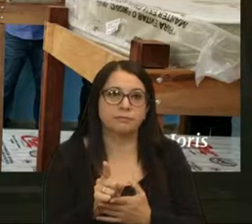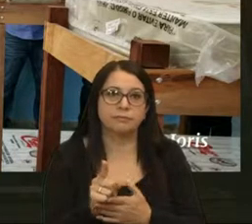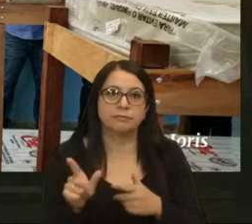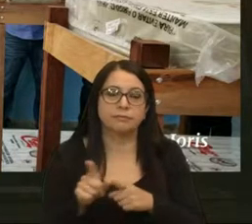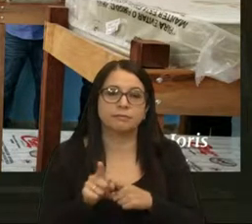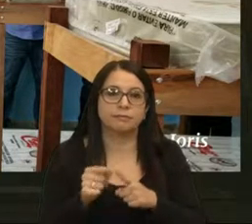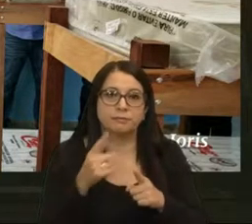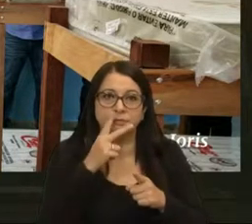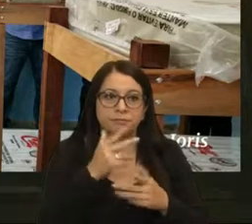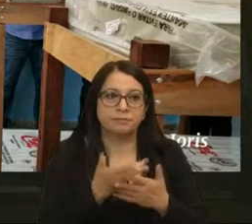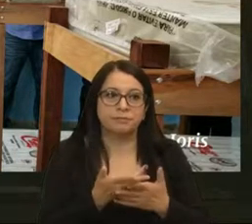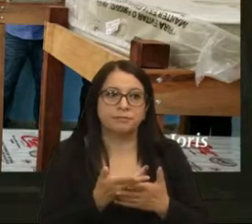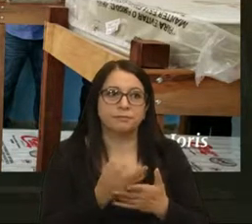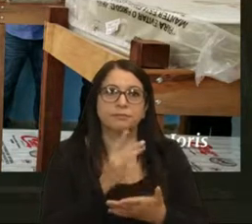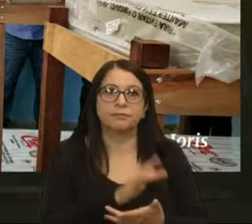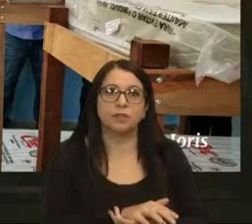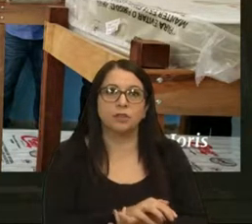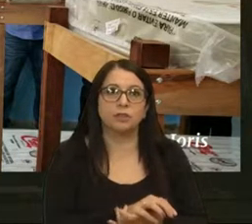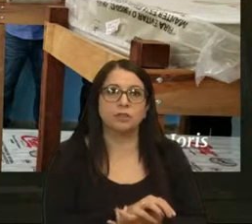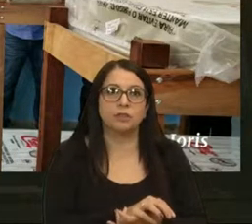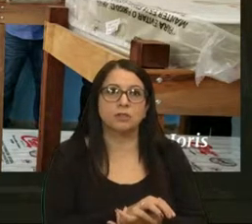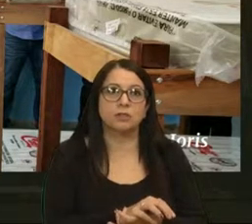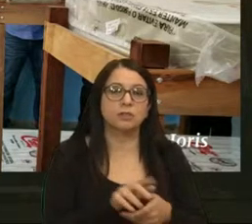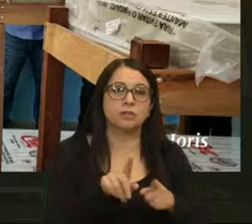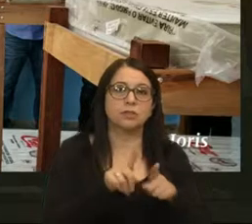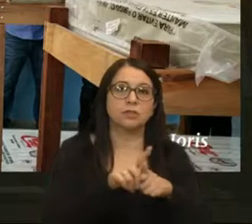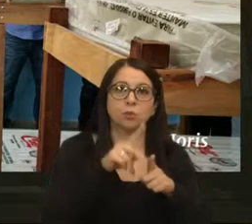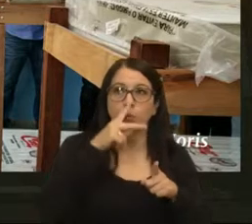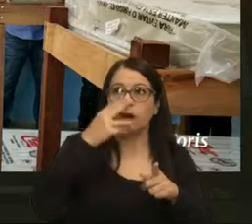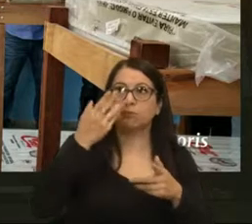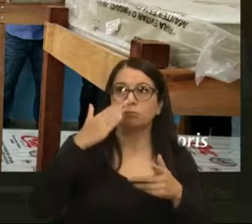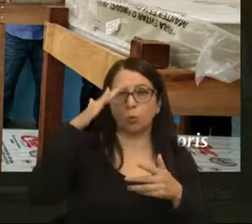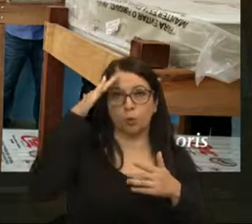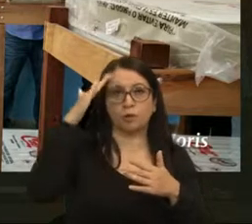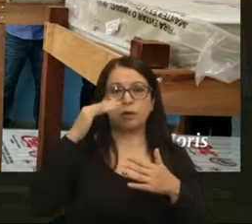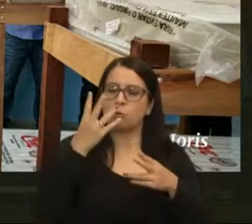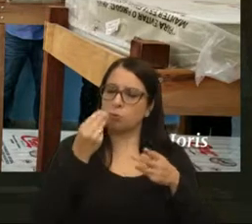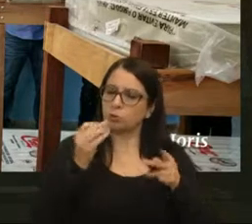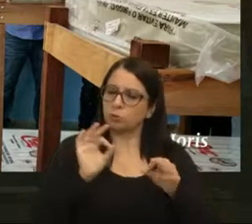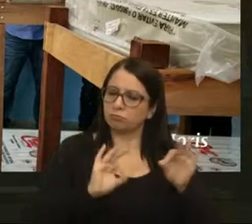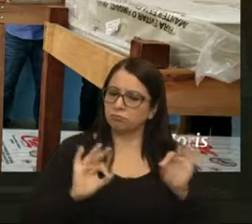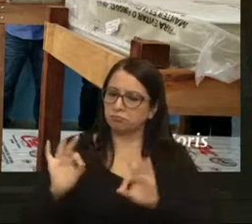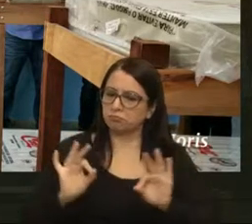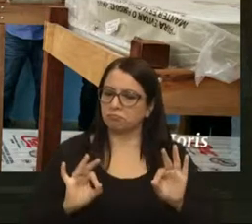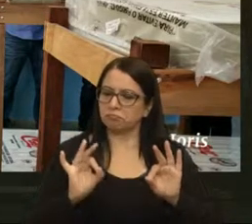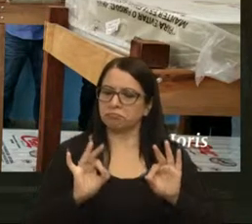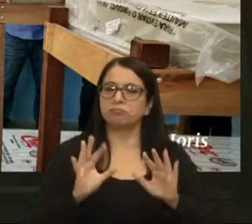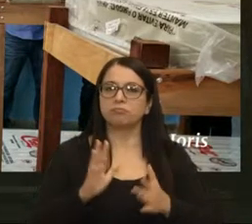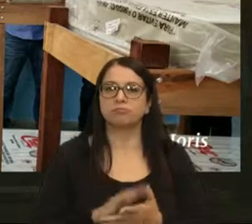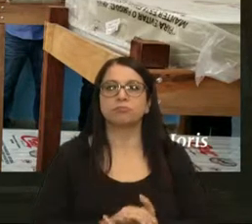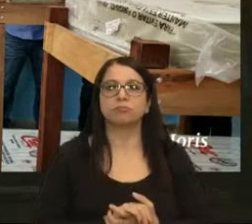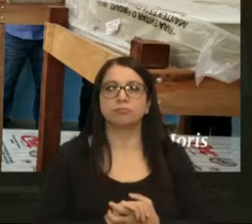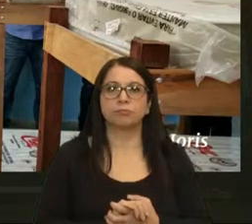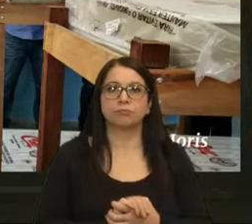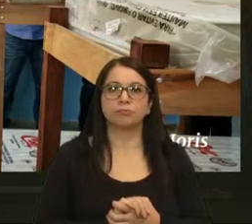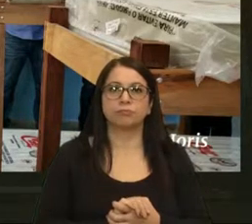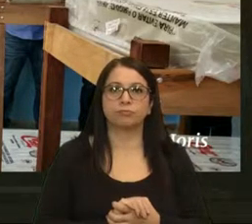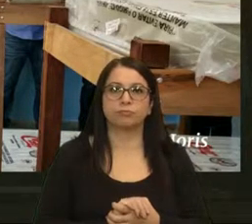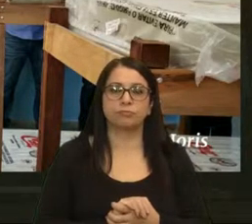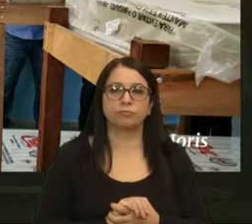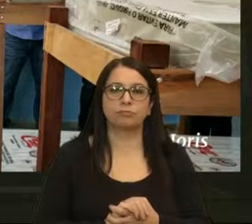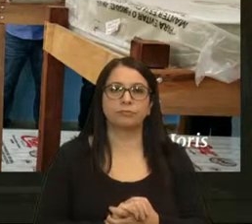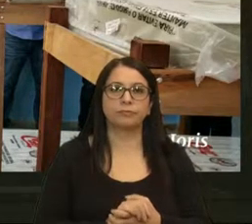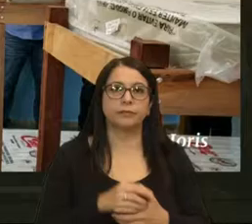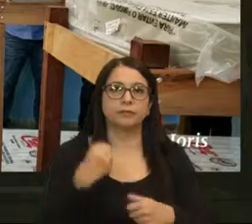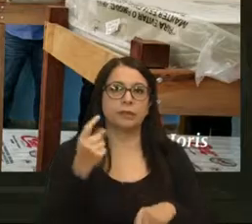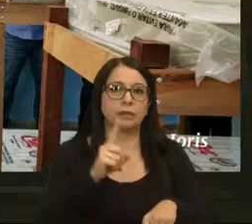um quartel, um quartel, tudo muito arrumado. Eu vou ceder